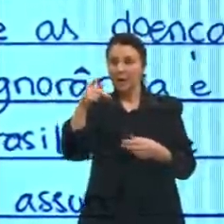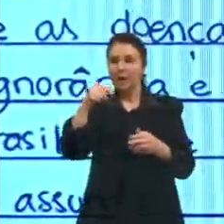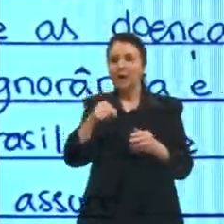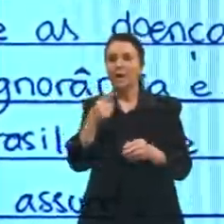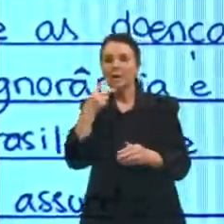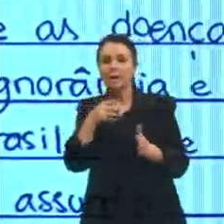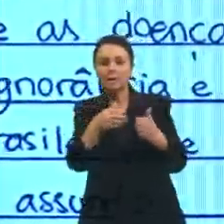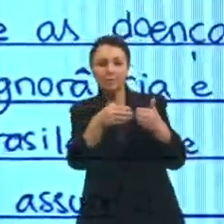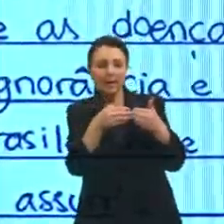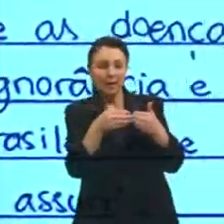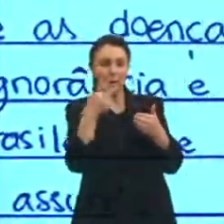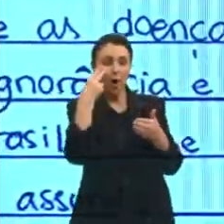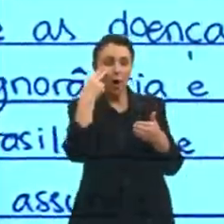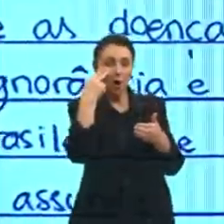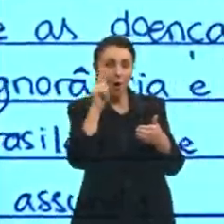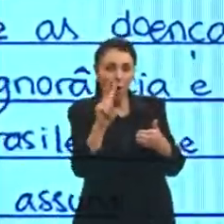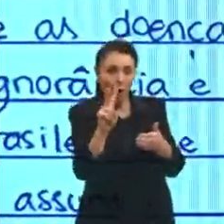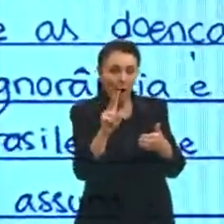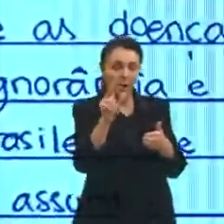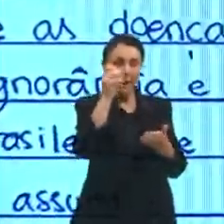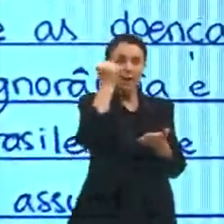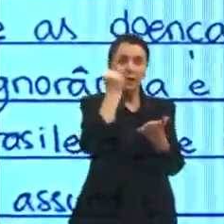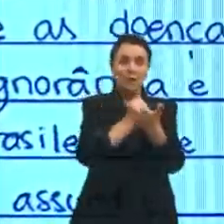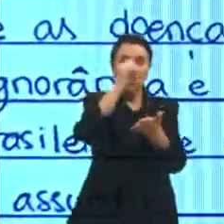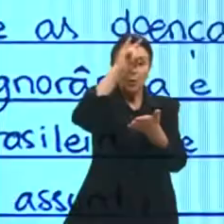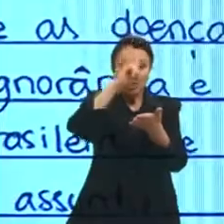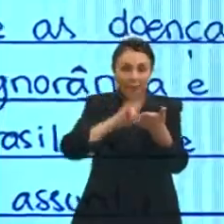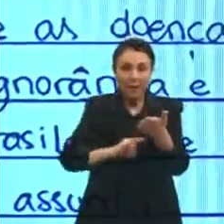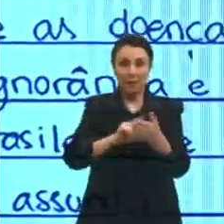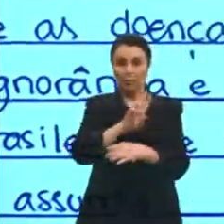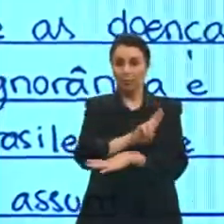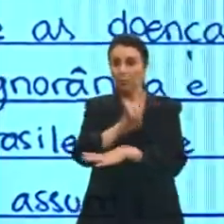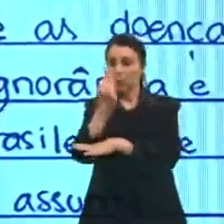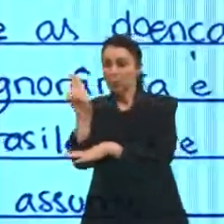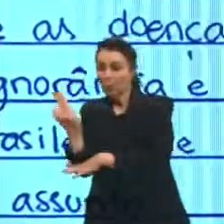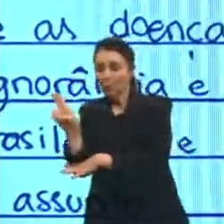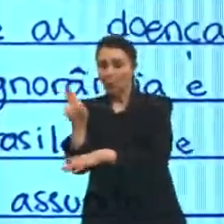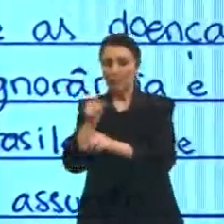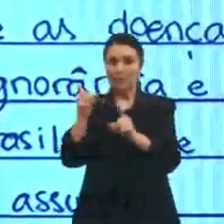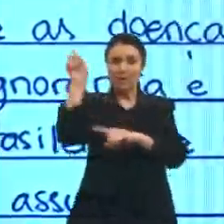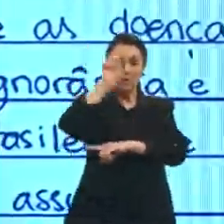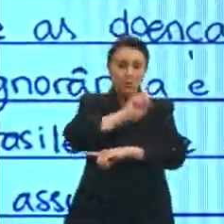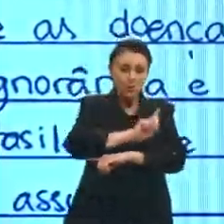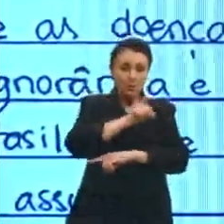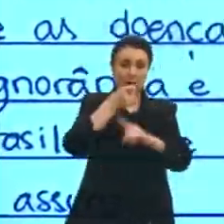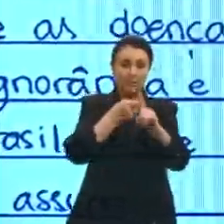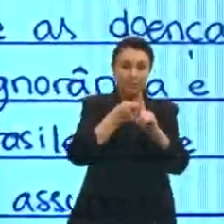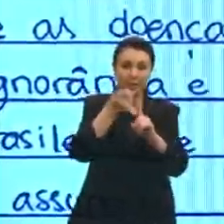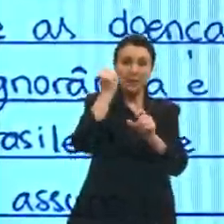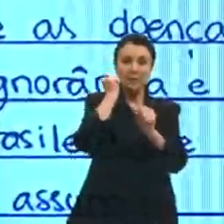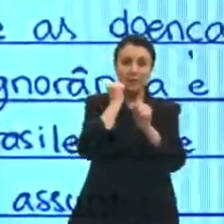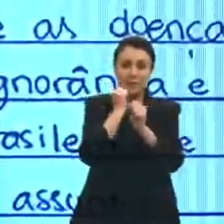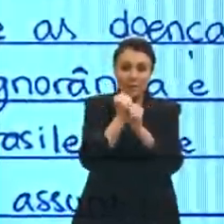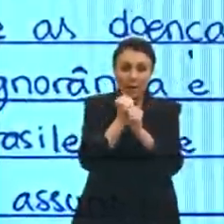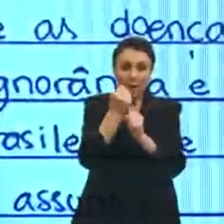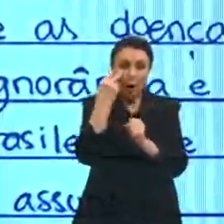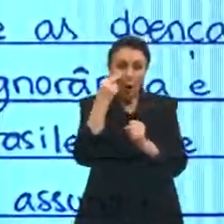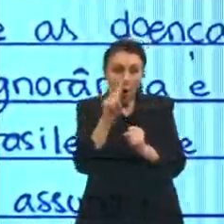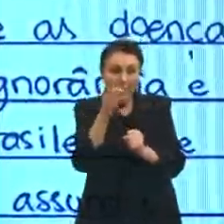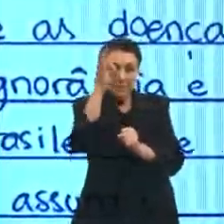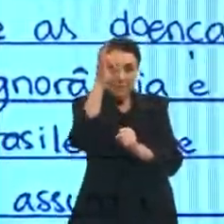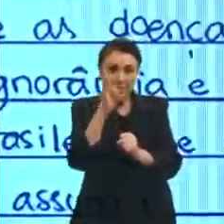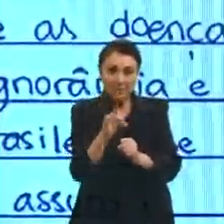seu nome, data de nascimento, se estão corretos, e transcreva-os nos locais indicados.